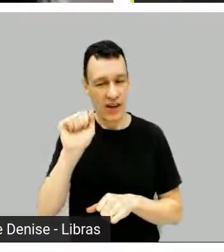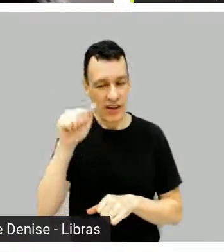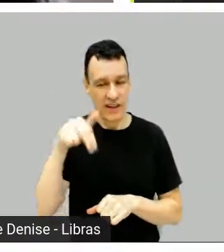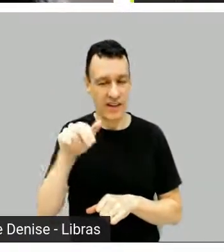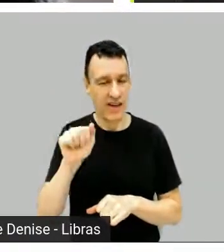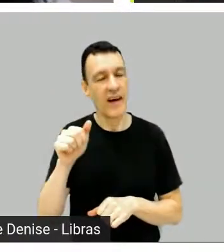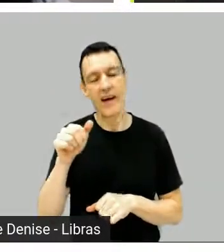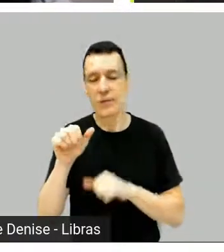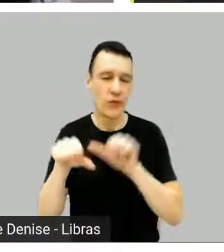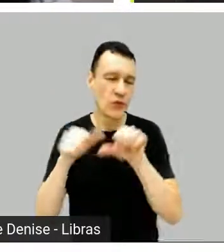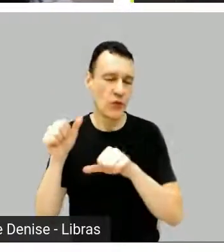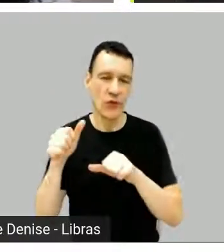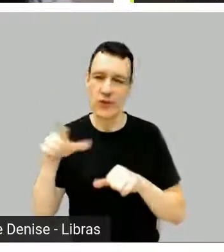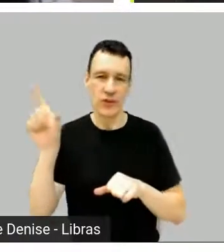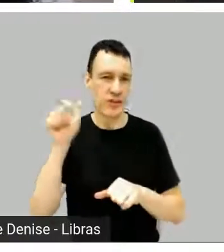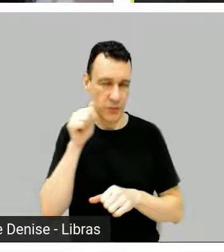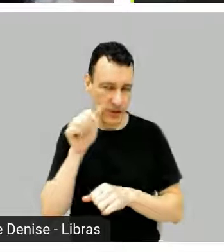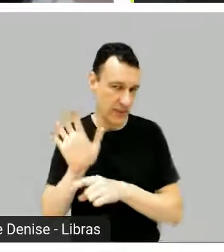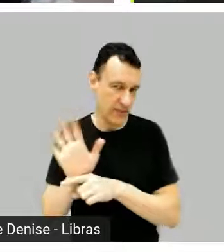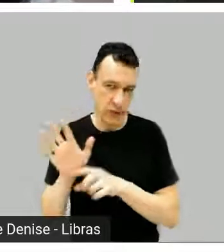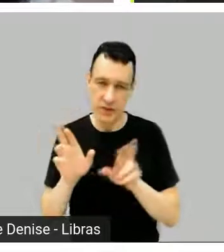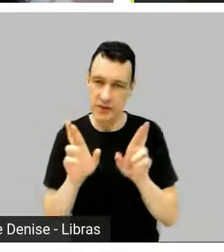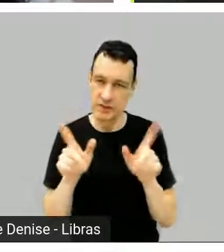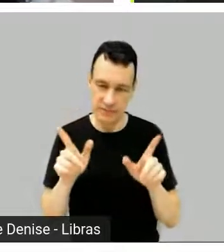Quero assistir já.